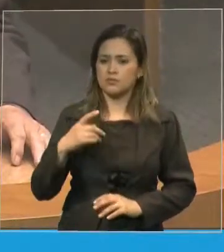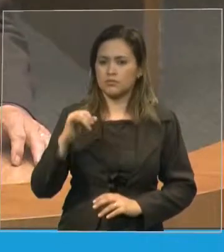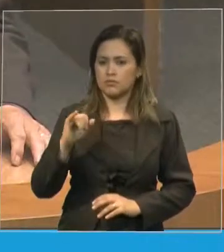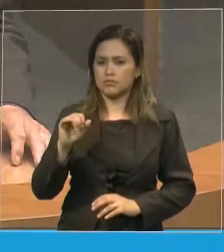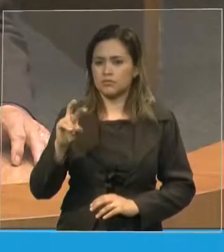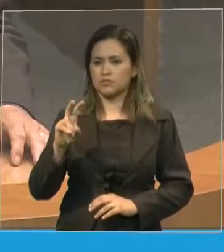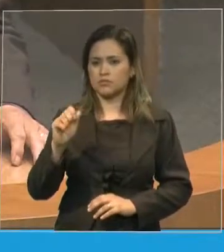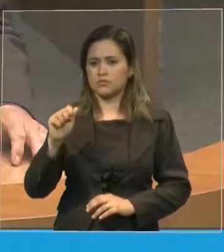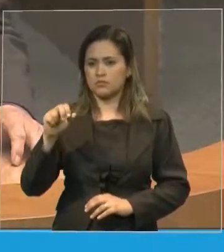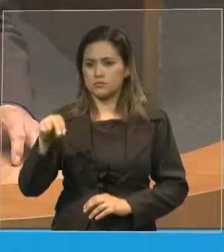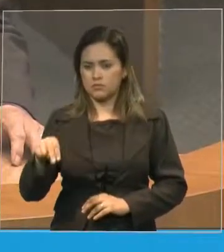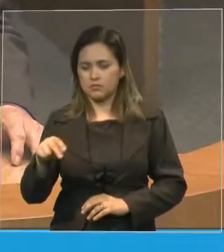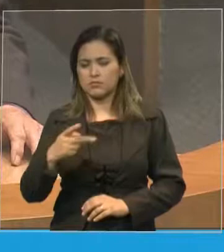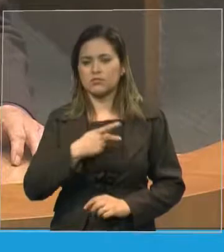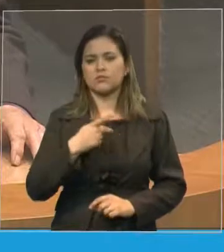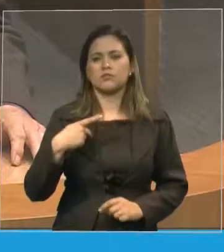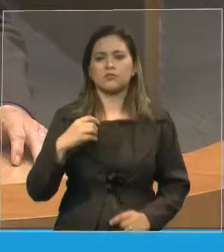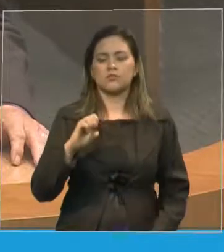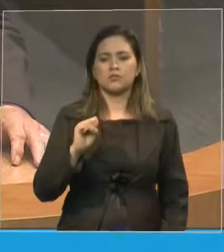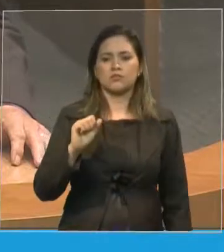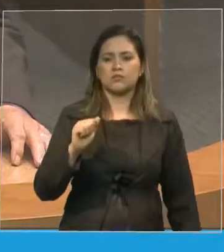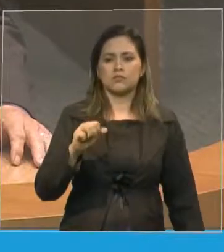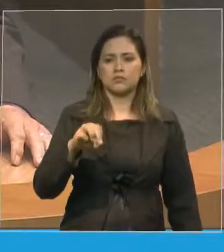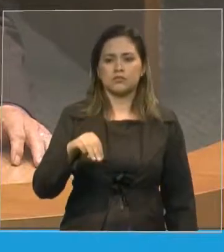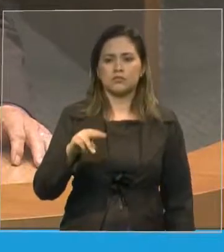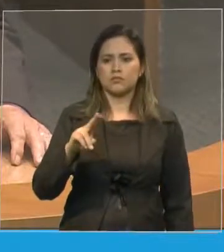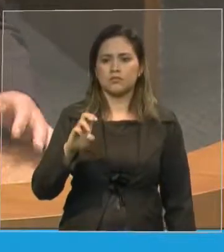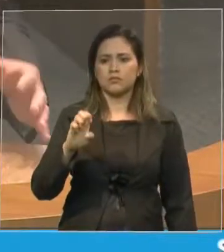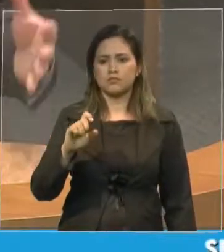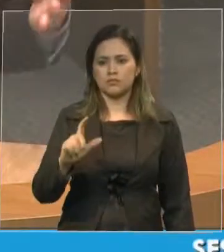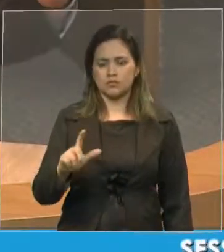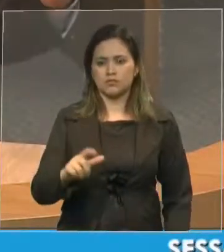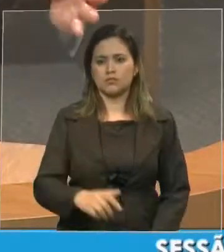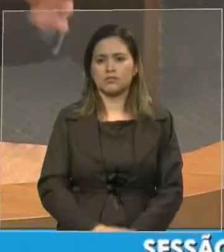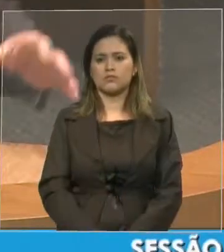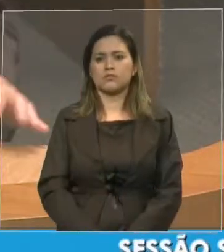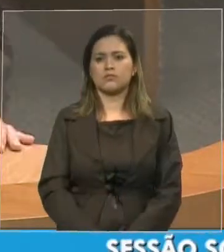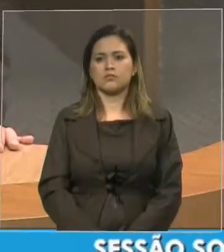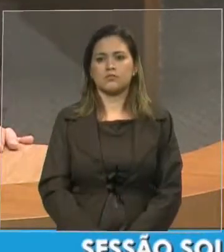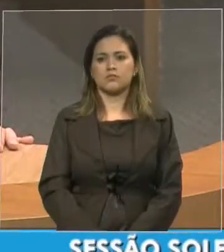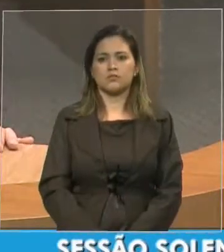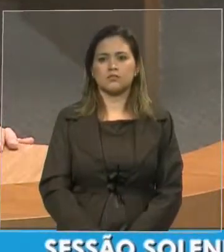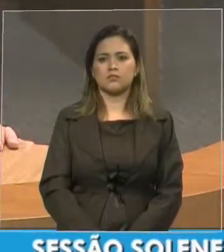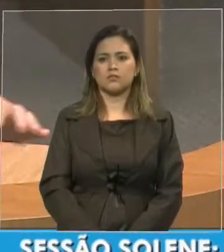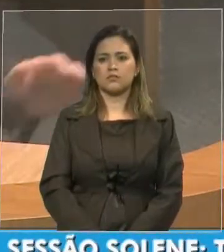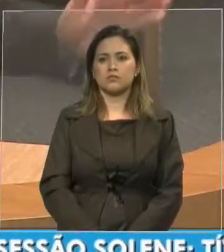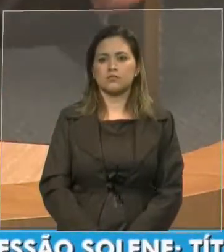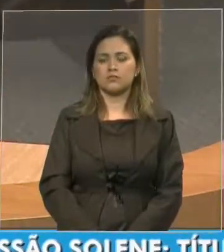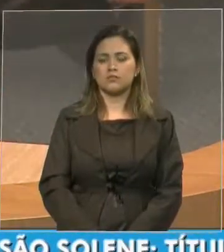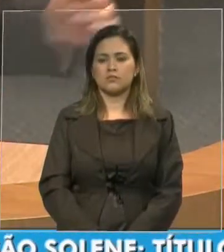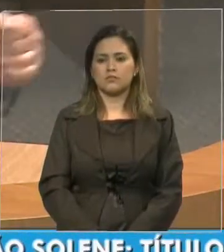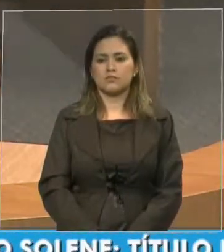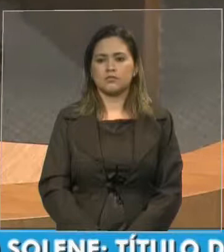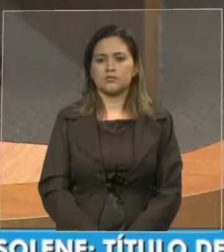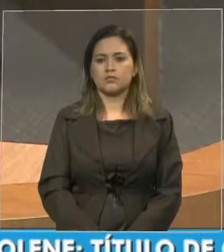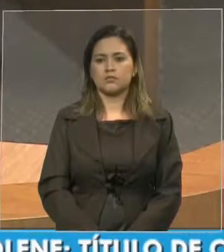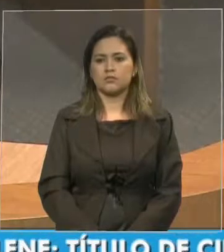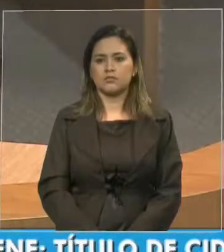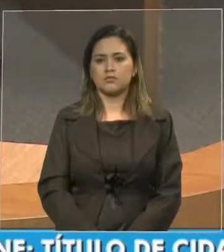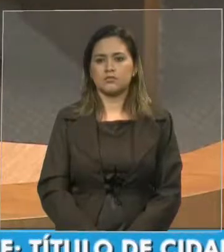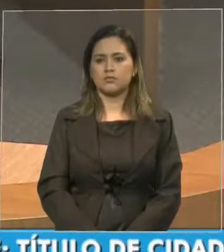e orando eu analiso assim a chegada da